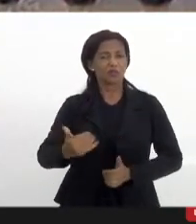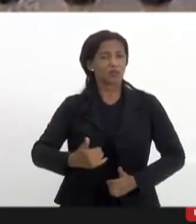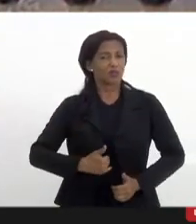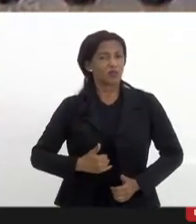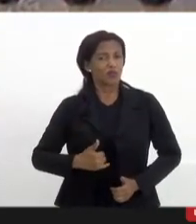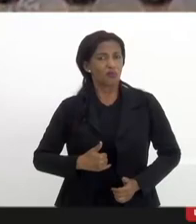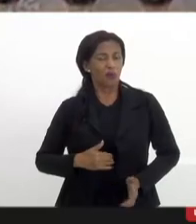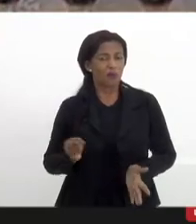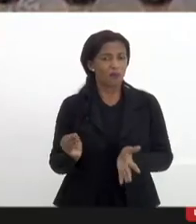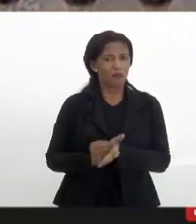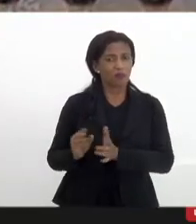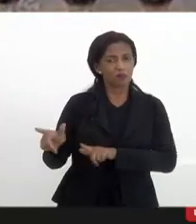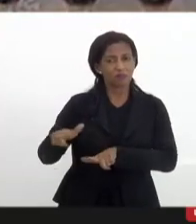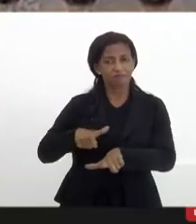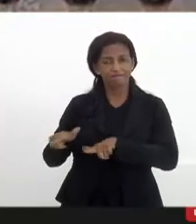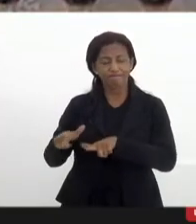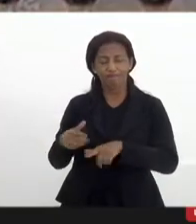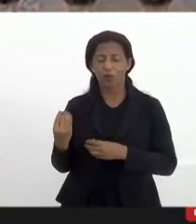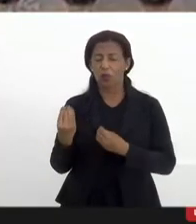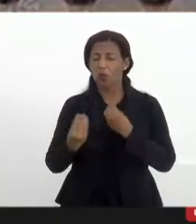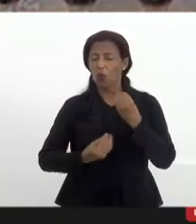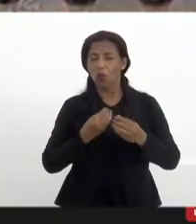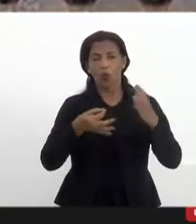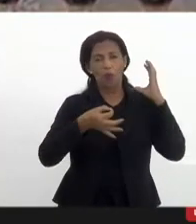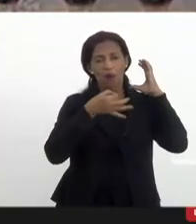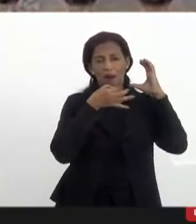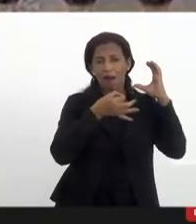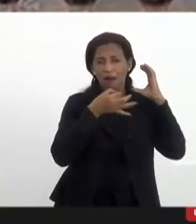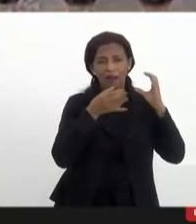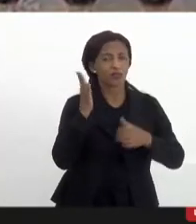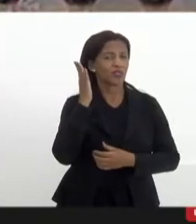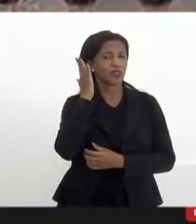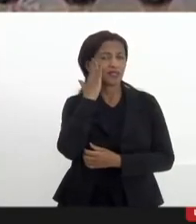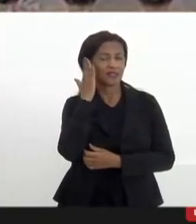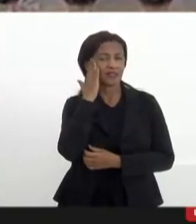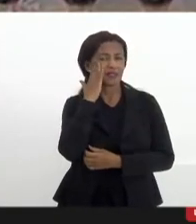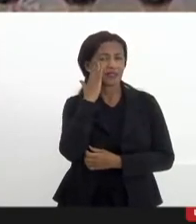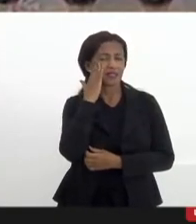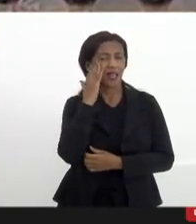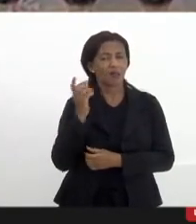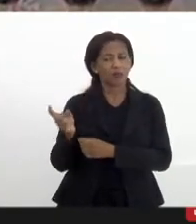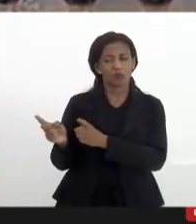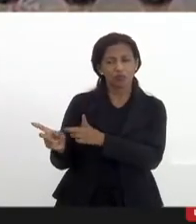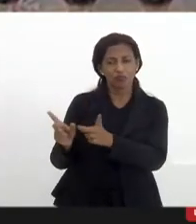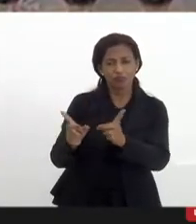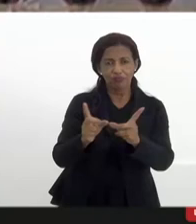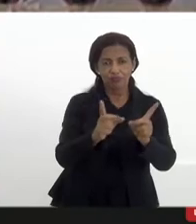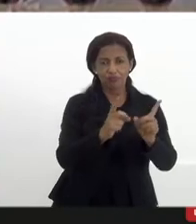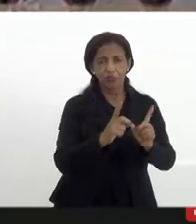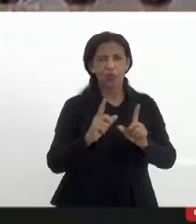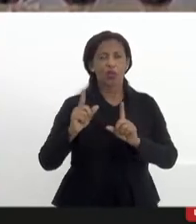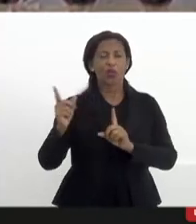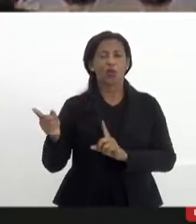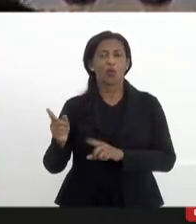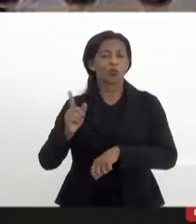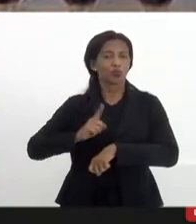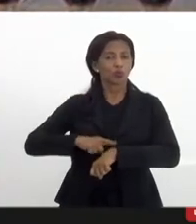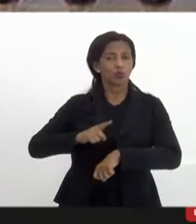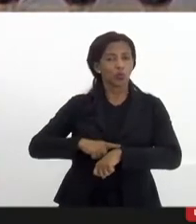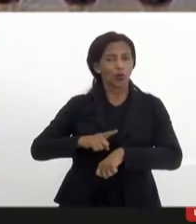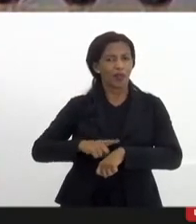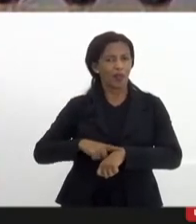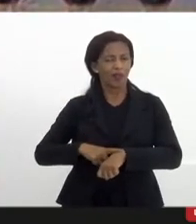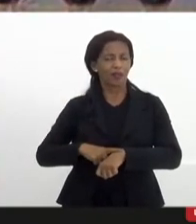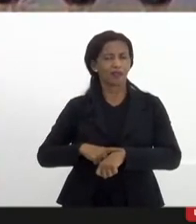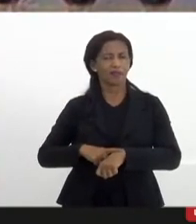de desemprego o quanto as rádios comunitárias e a gente sabe os comerciais os horários que